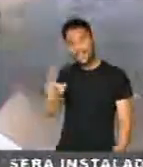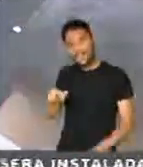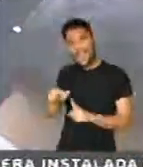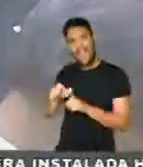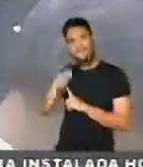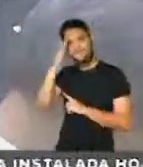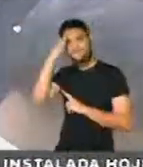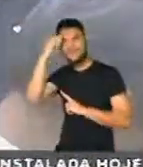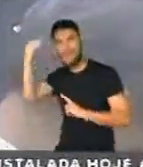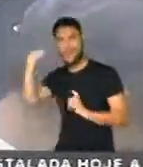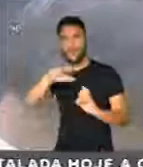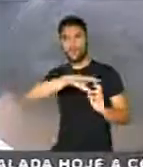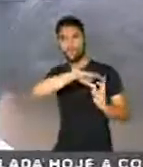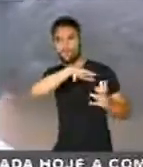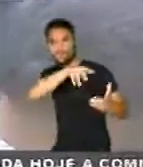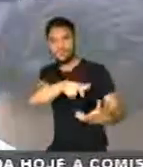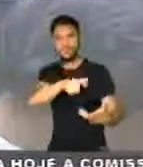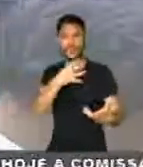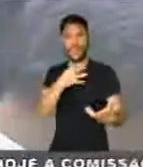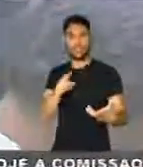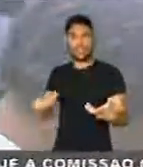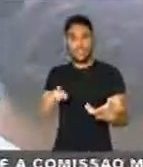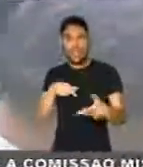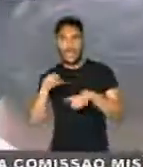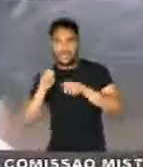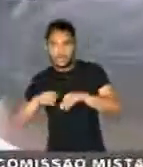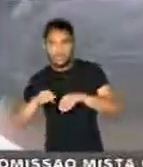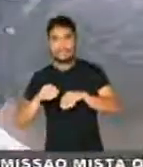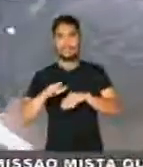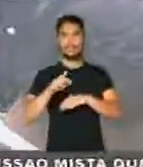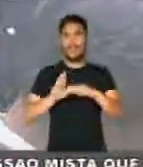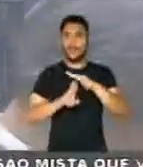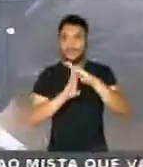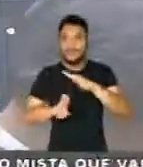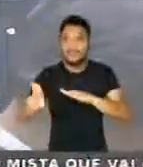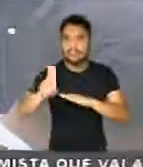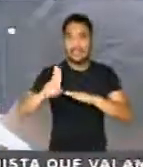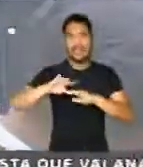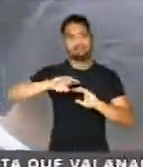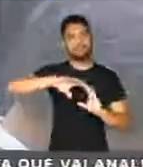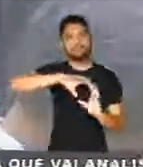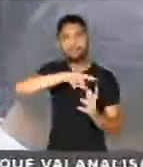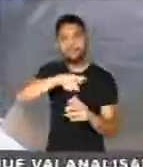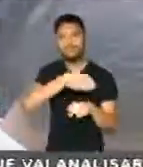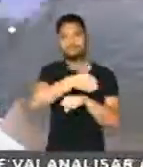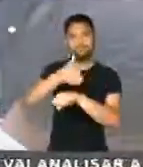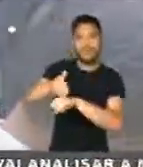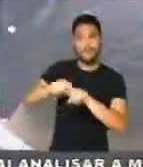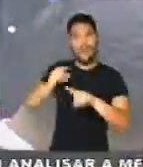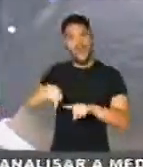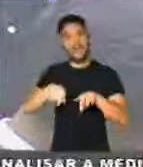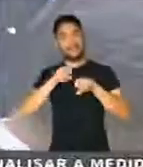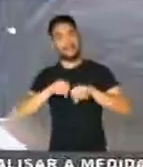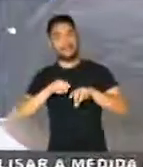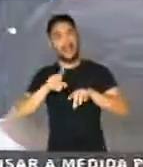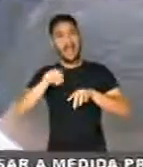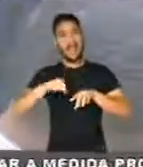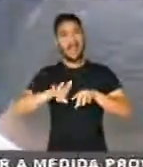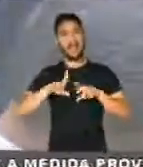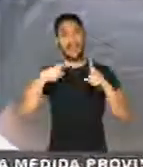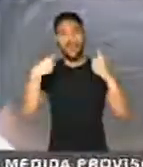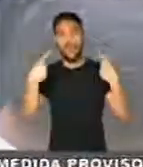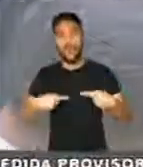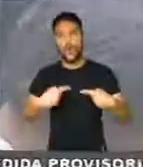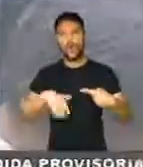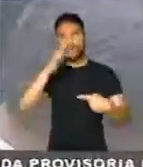mundialmente conhecida, que dá aula para graduação, pós-graduação, no mundo, mas que quando dá aula, ela concorre com